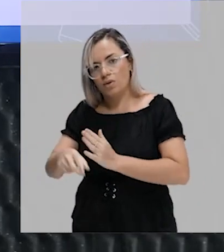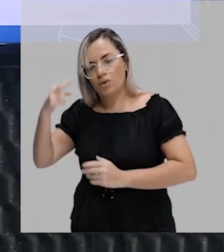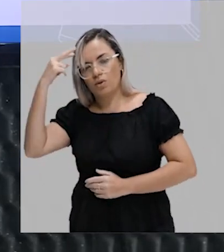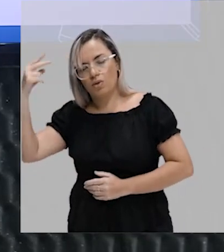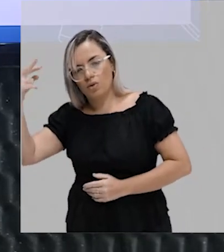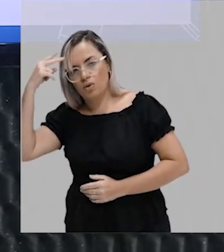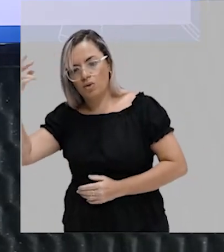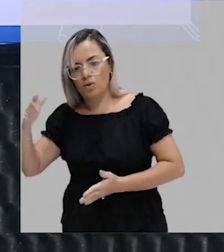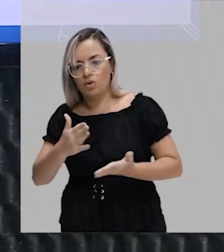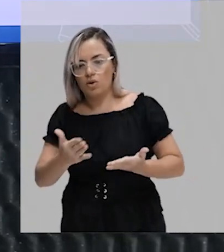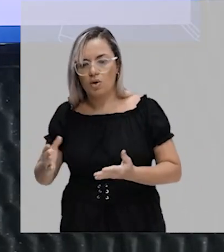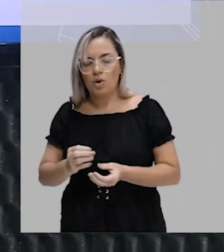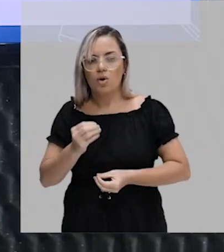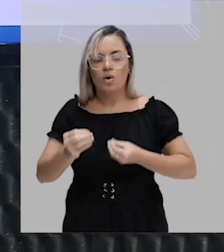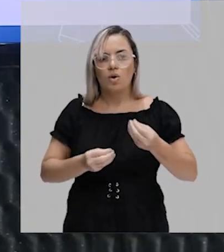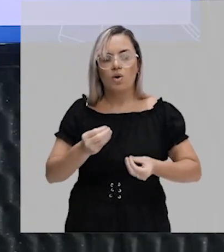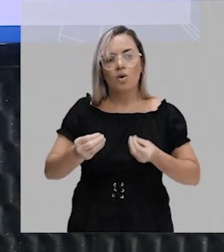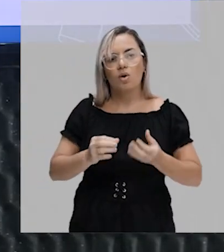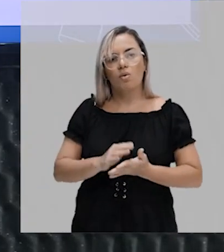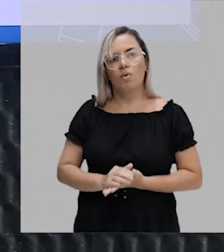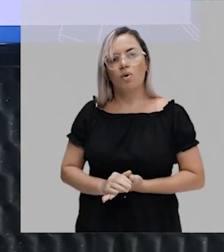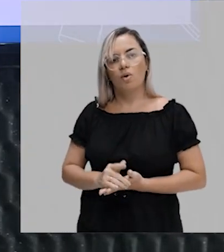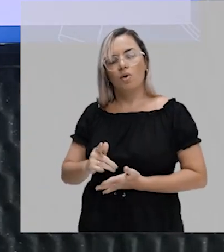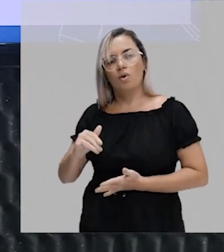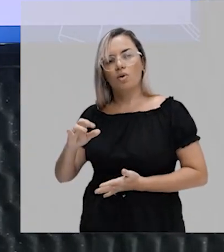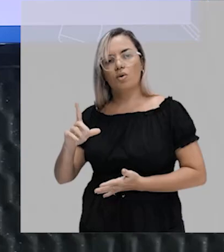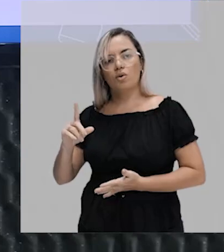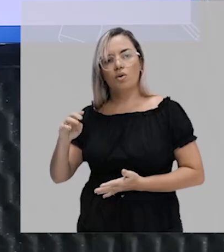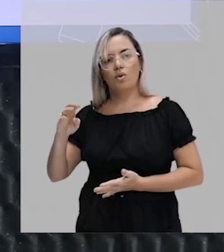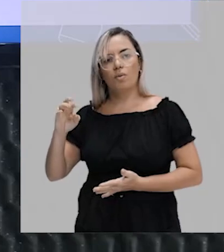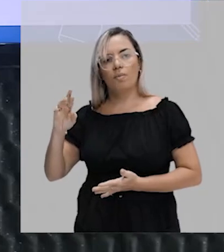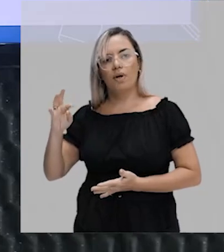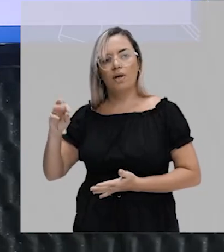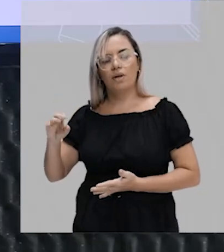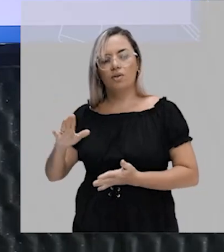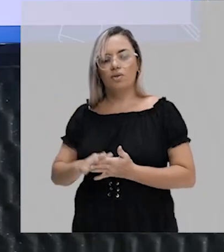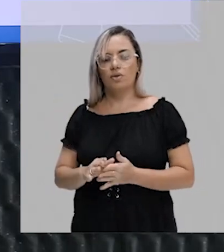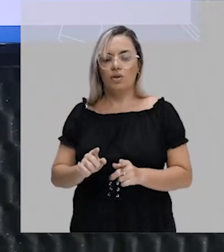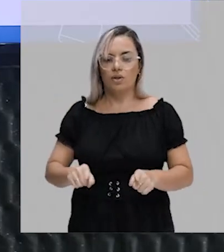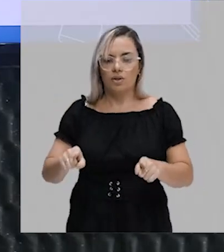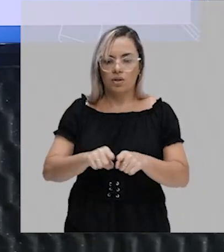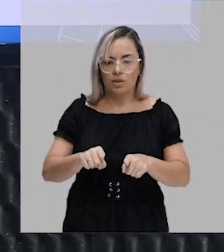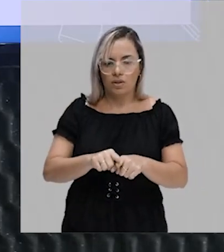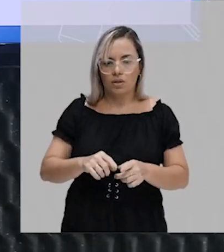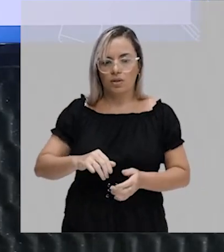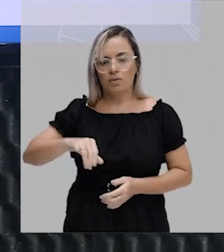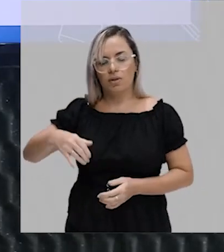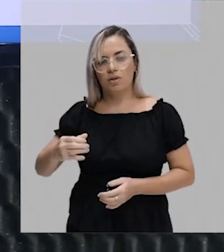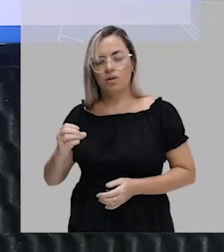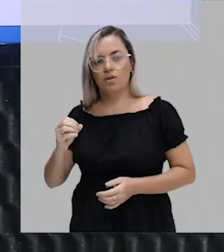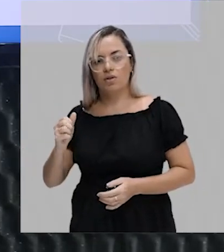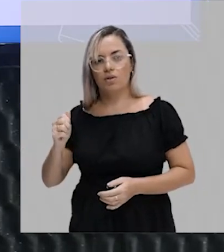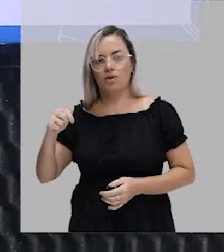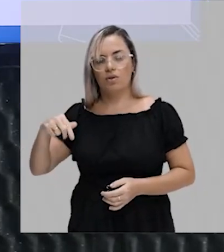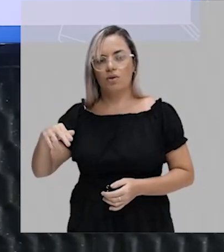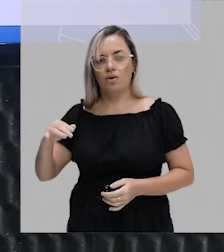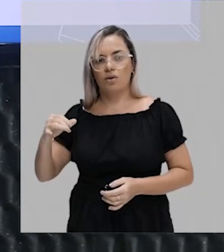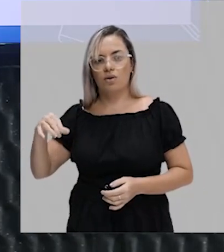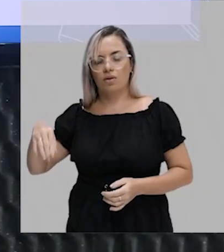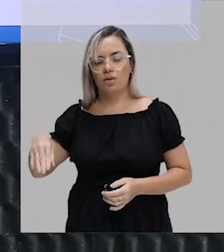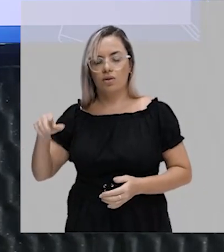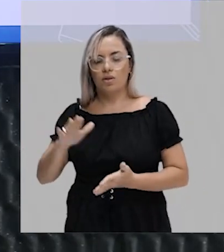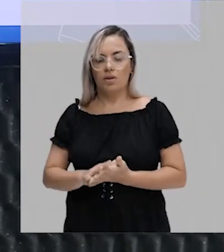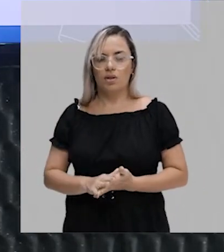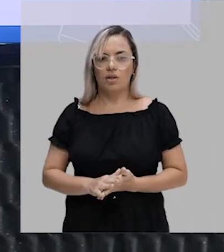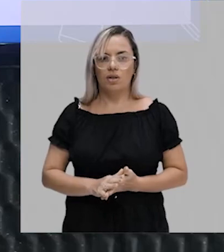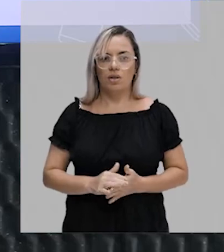como Gilberto Freire e Joaquim Nabuco, ela percebe que esse processo de naturalização da cultura do estupro,